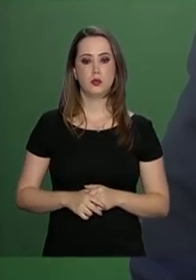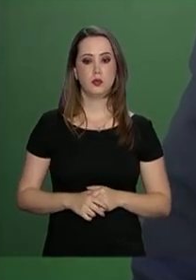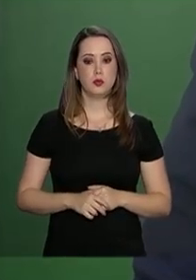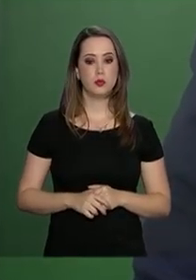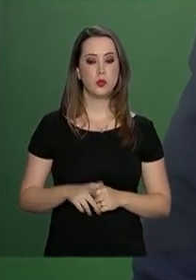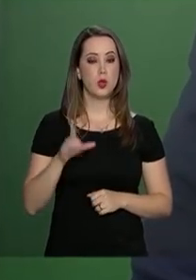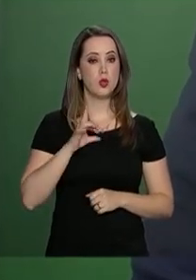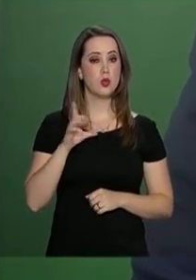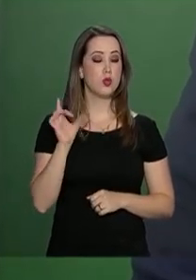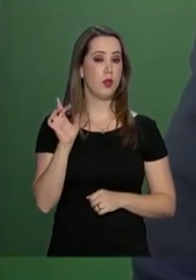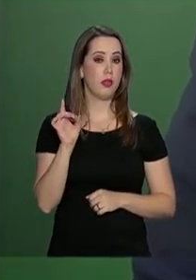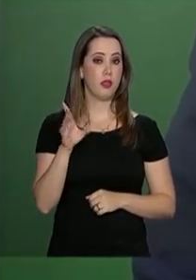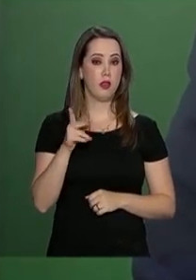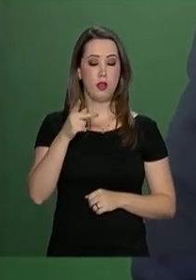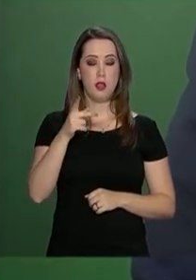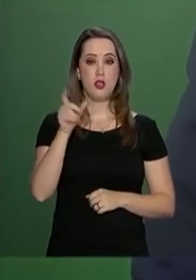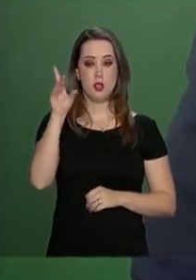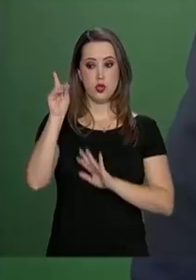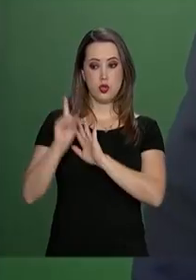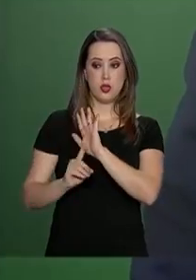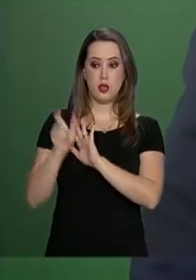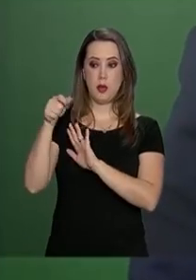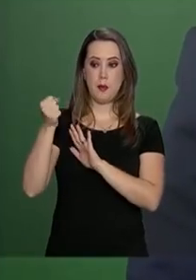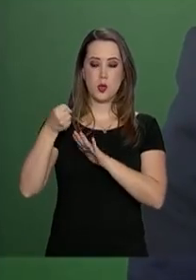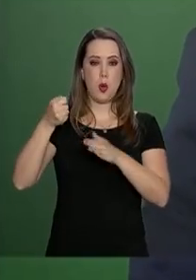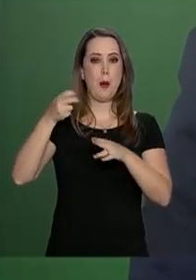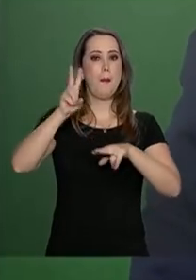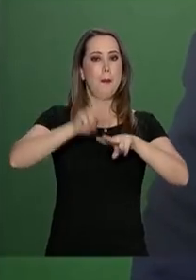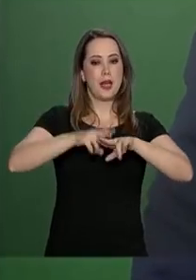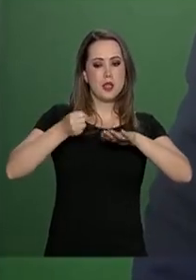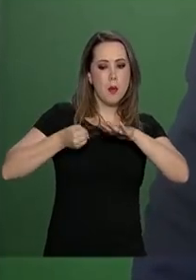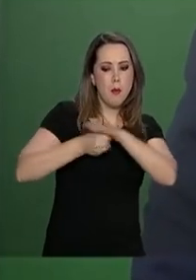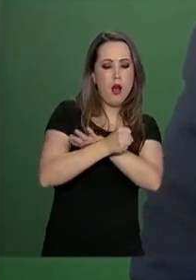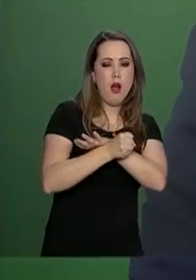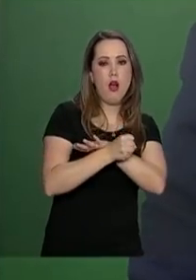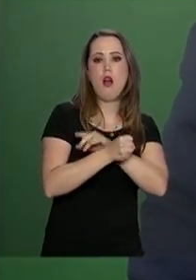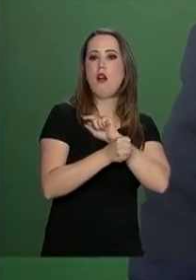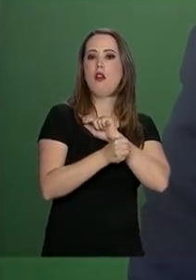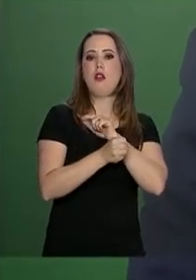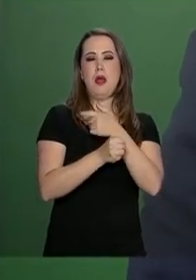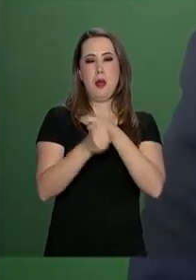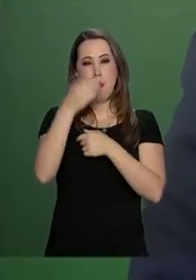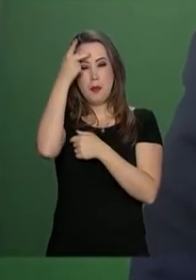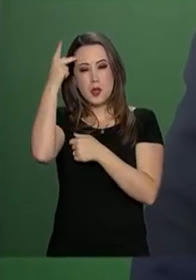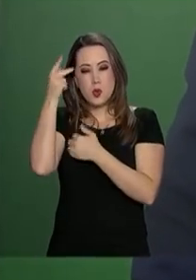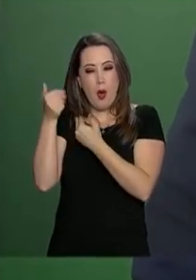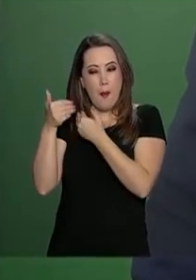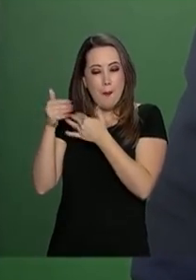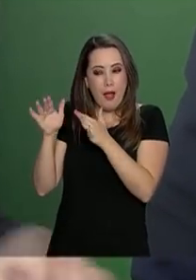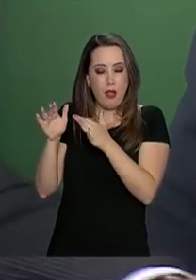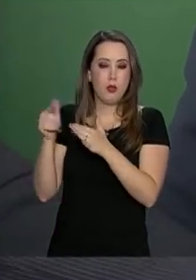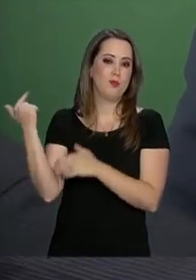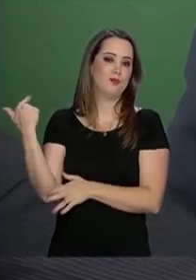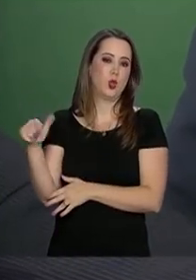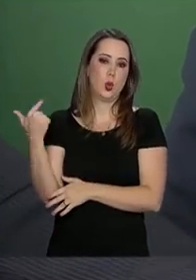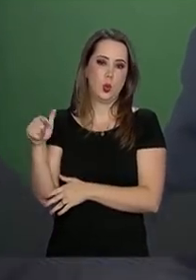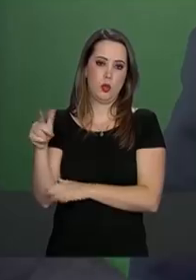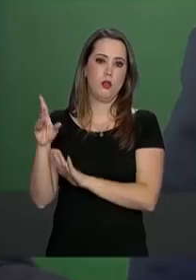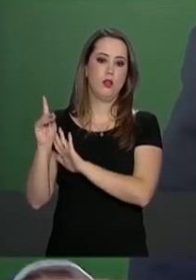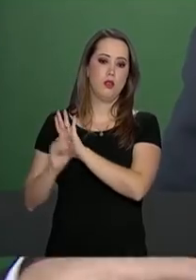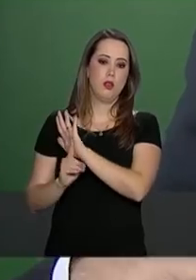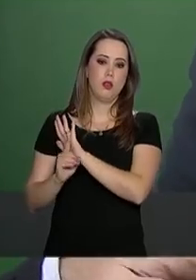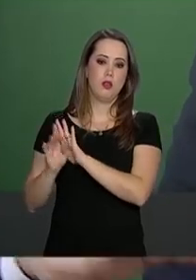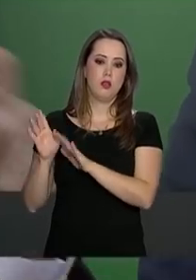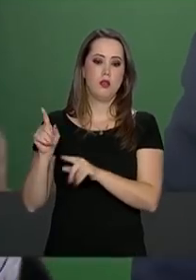Só terá direito quem está em regime fechado. Então, quem está em regime semiaberto não terá mais direito ao regime reclusão.